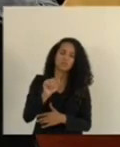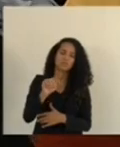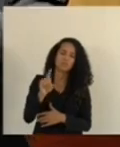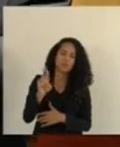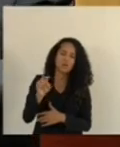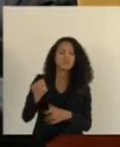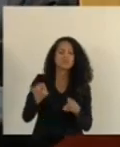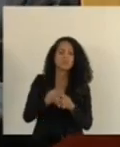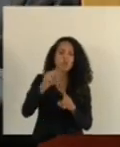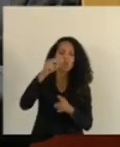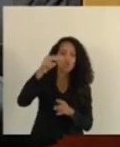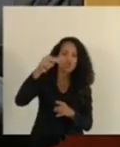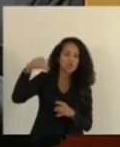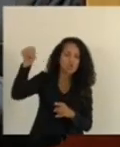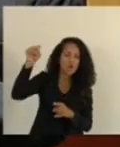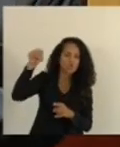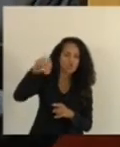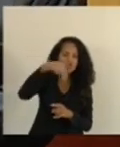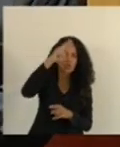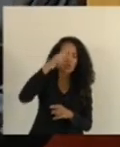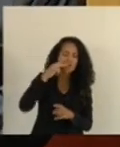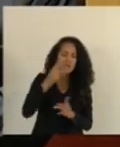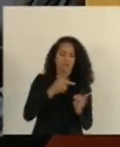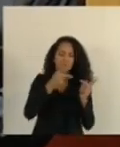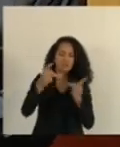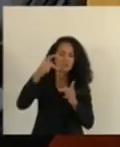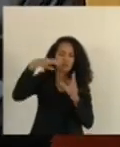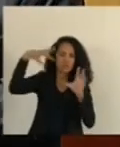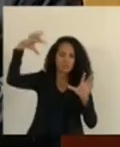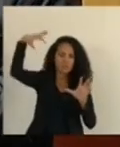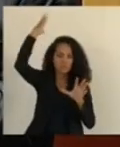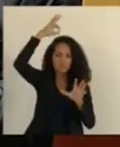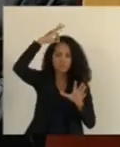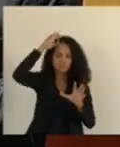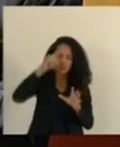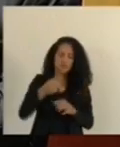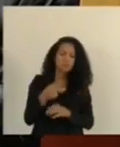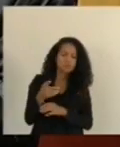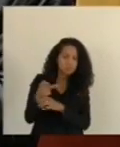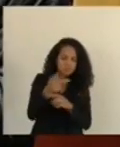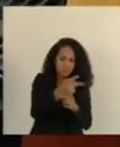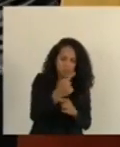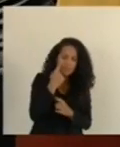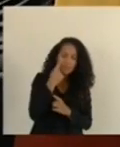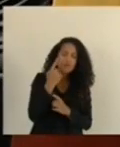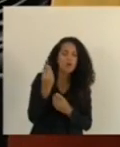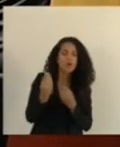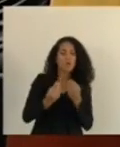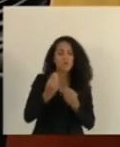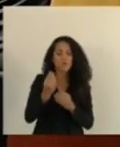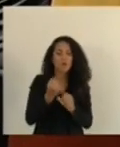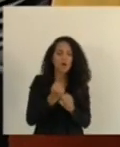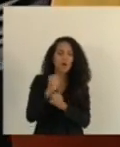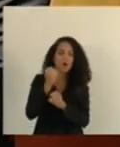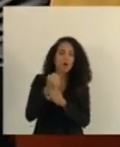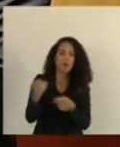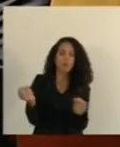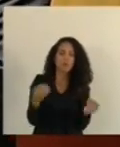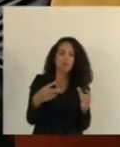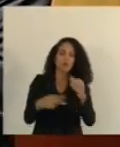norte e noroeste fará uma visita para fazer uma intervenção uma vez que para a construção de uma nova